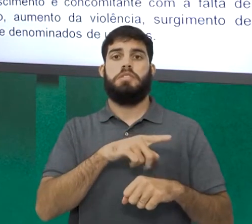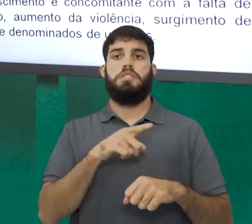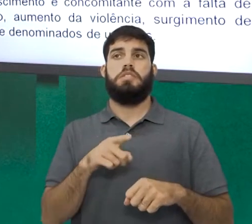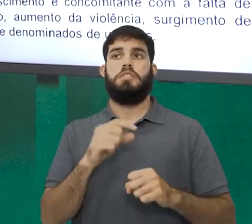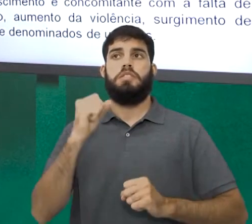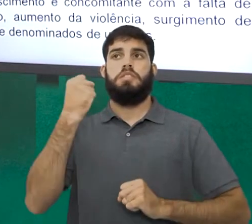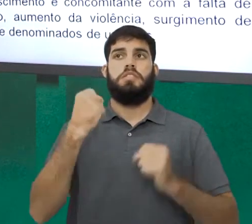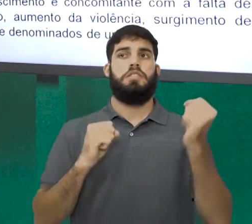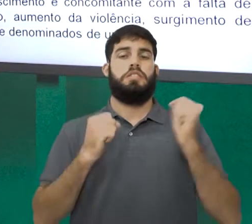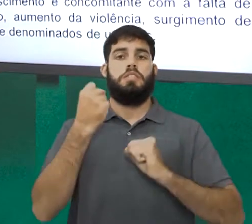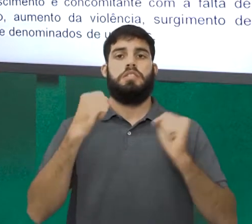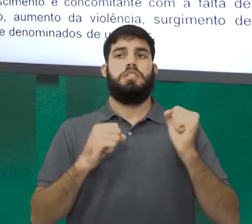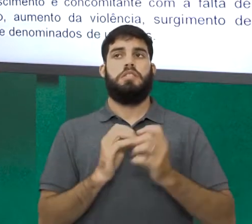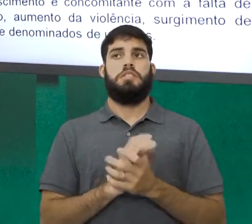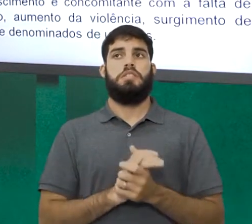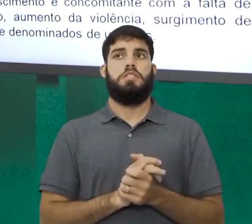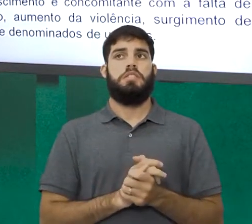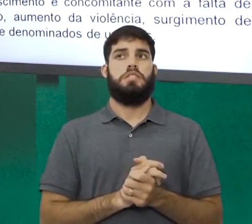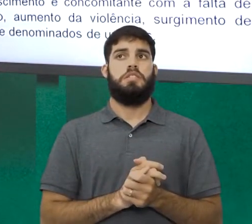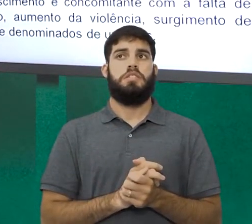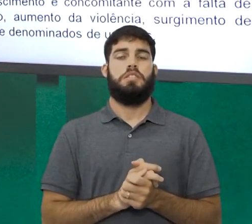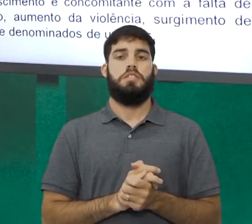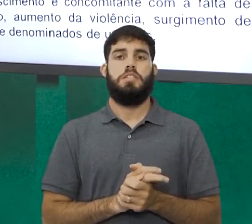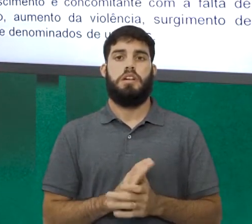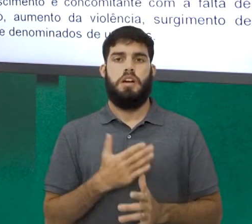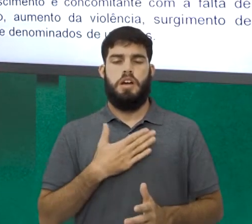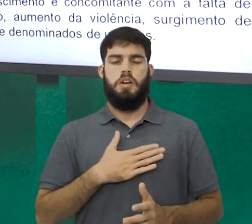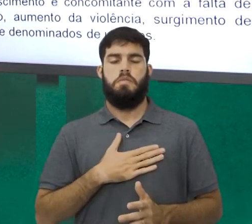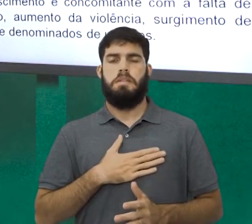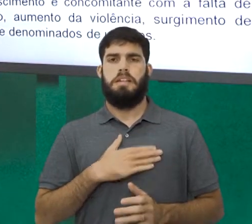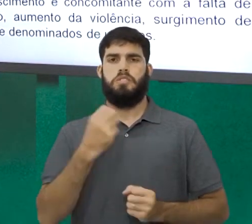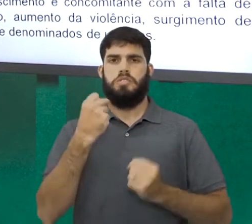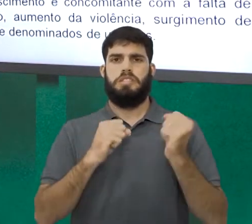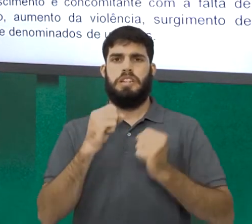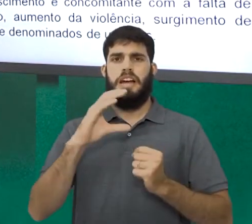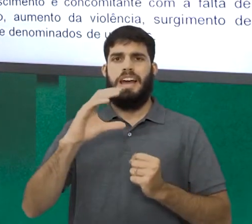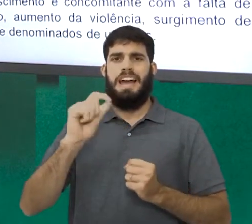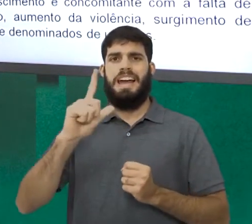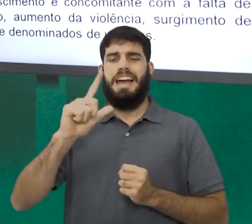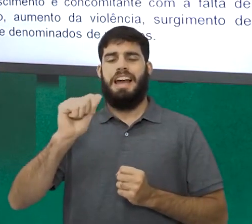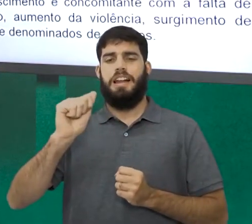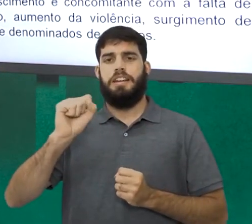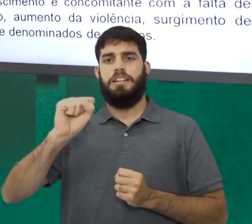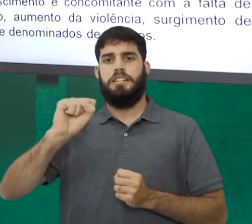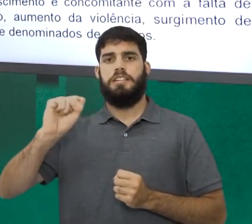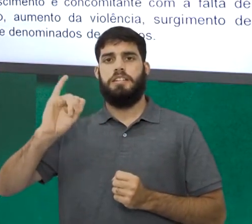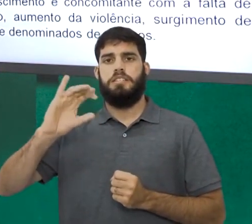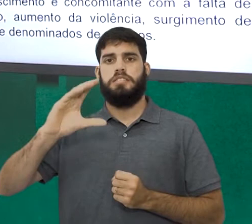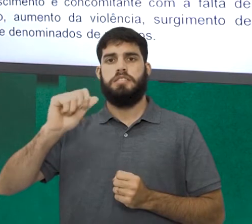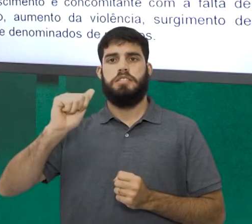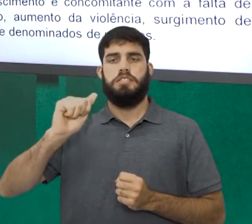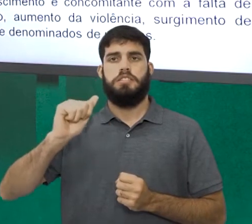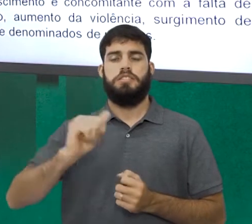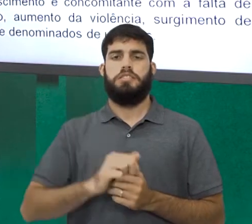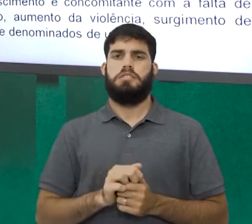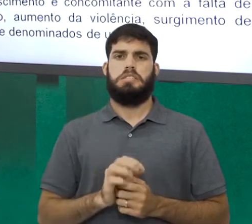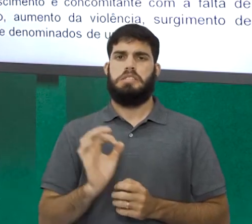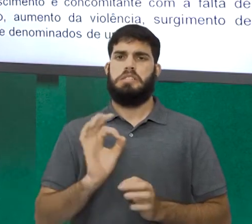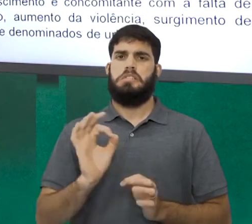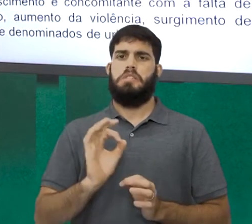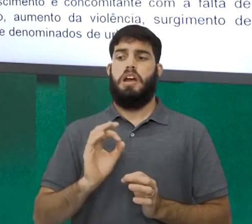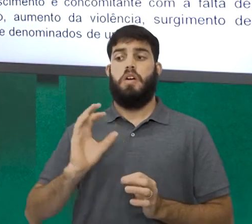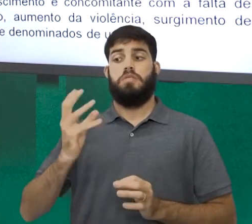industrialização clássica, alto lado, industrialização clássica, é aquela que ocorrera na Europa, por exemplo.